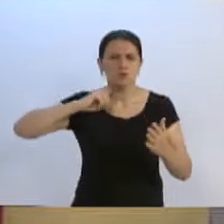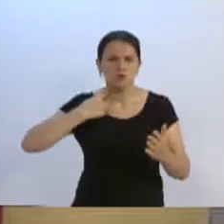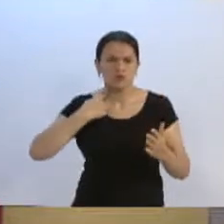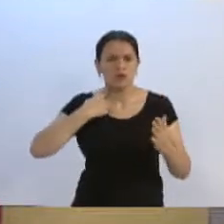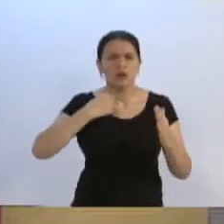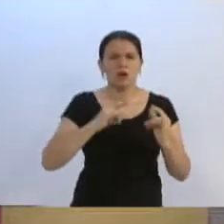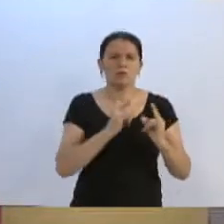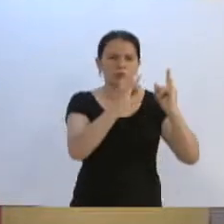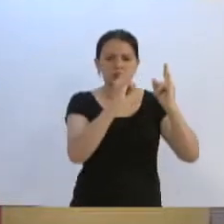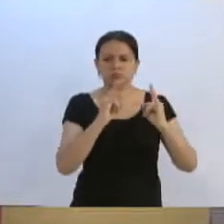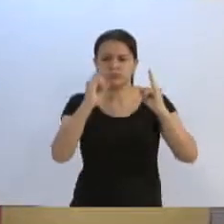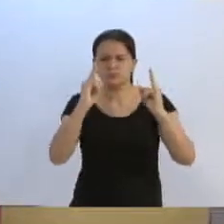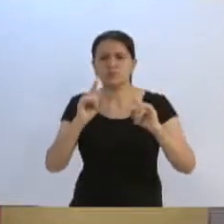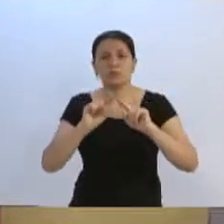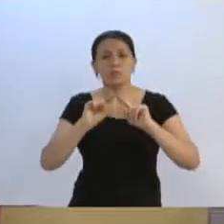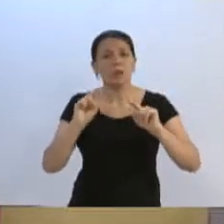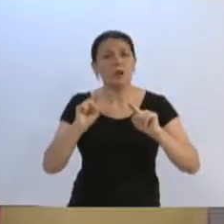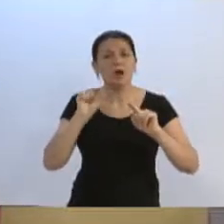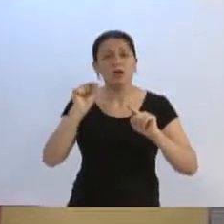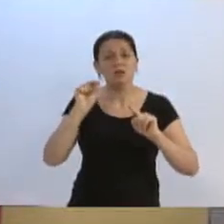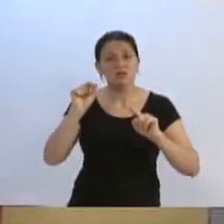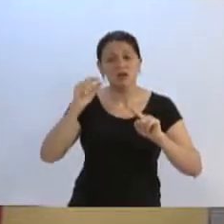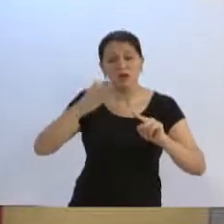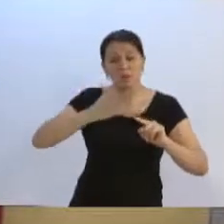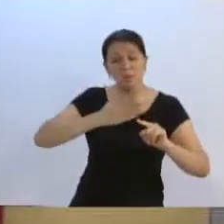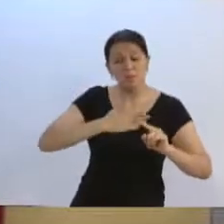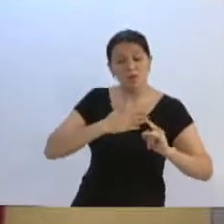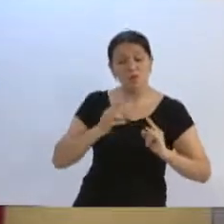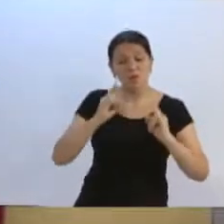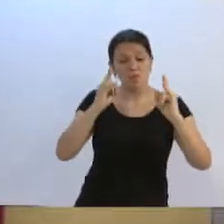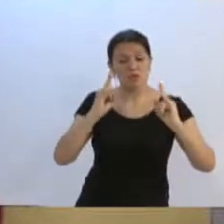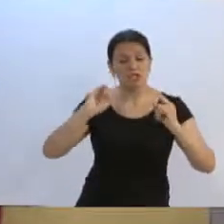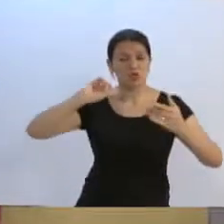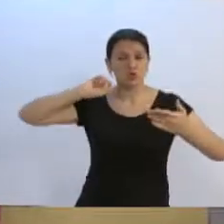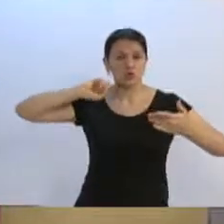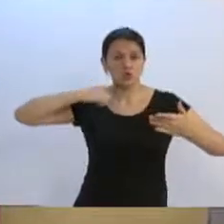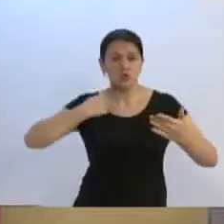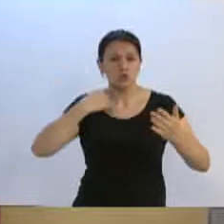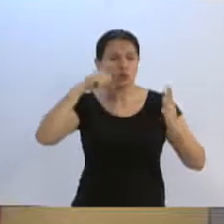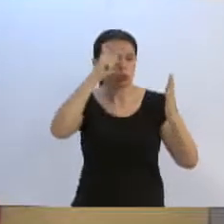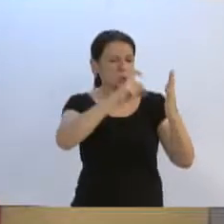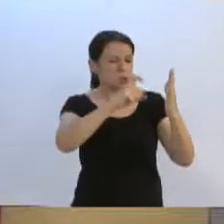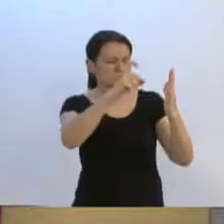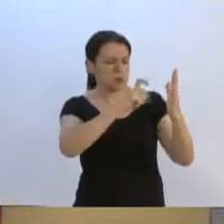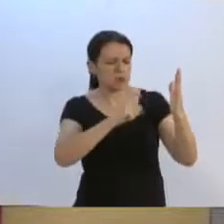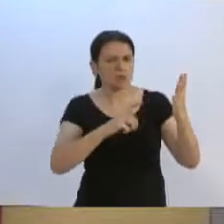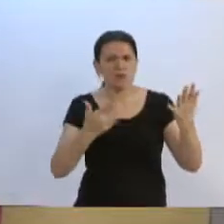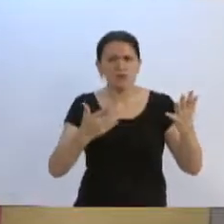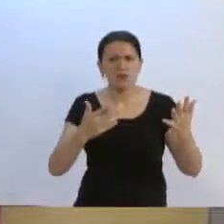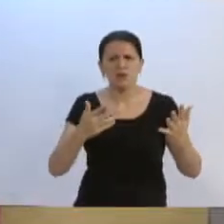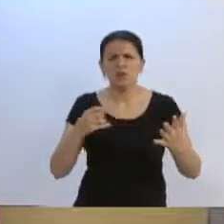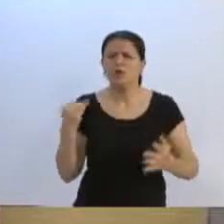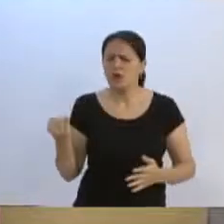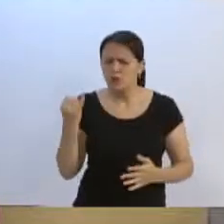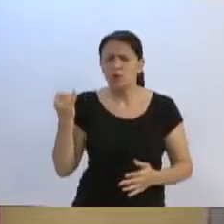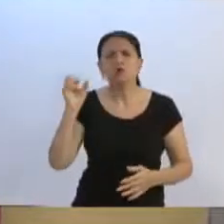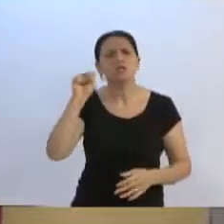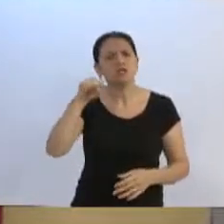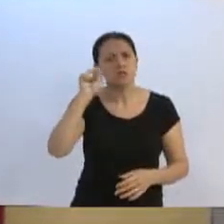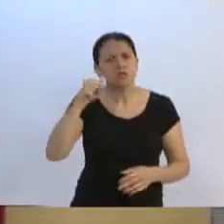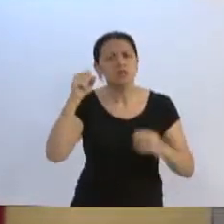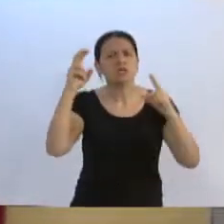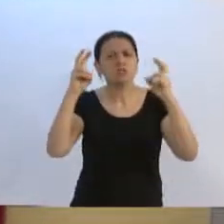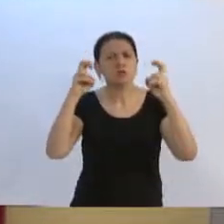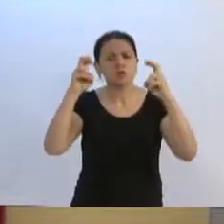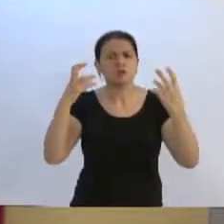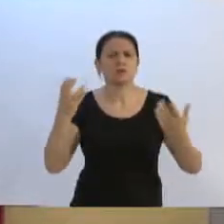teve, para o cidadão que teve, a fachada do seu imóvel pichada uma, duas ou até mais vezes, é prioridade sim esse tema. Quando